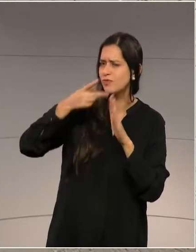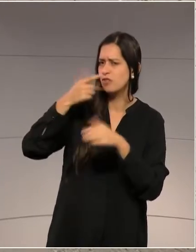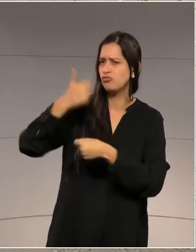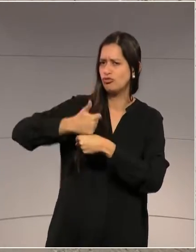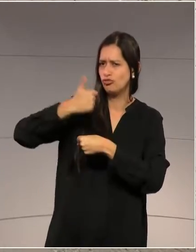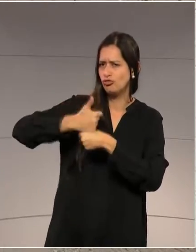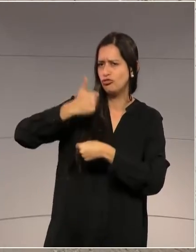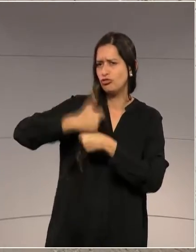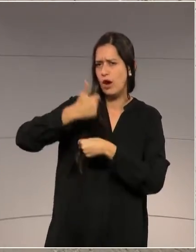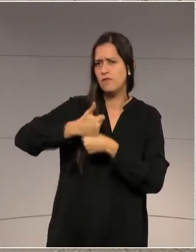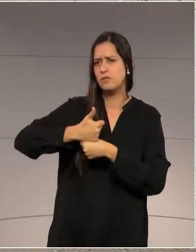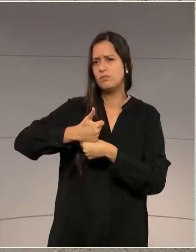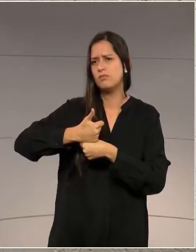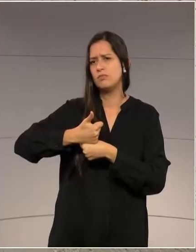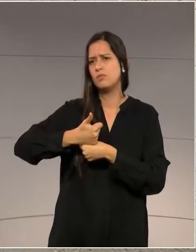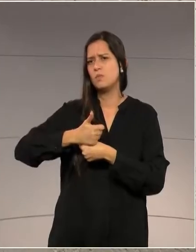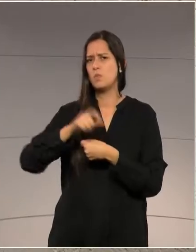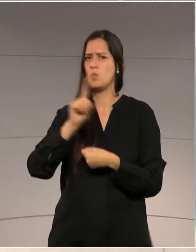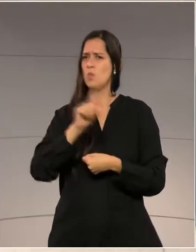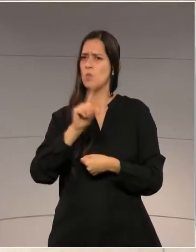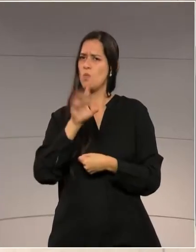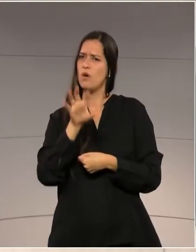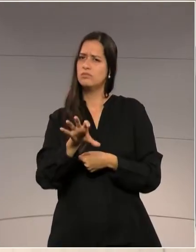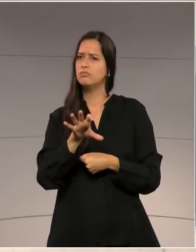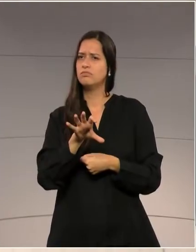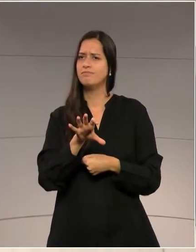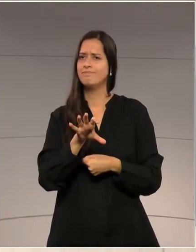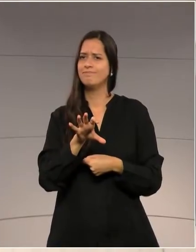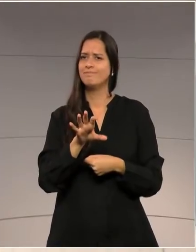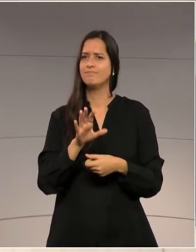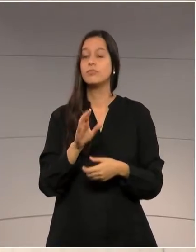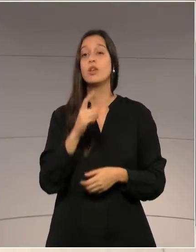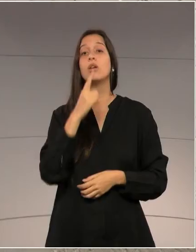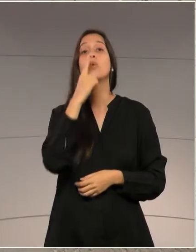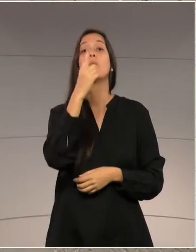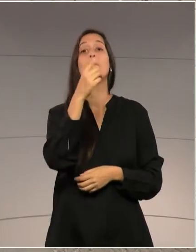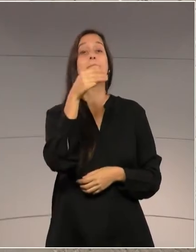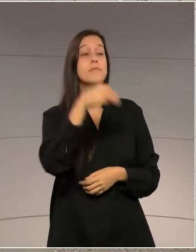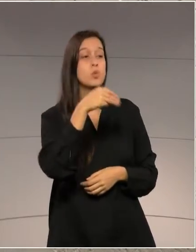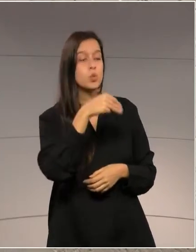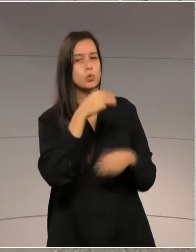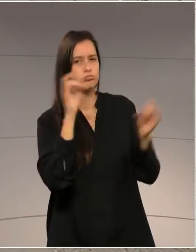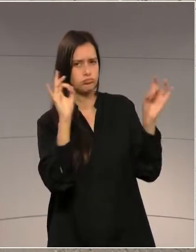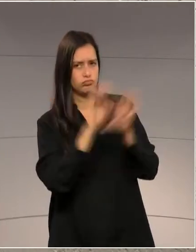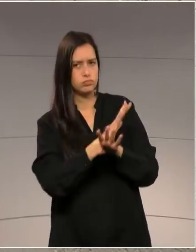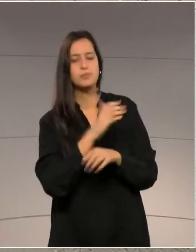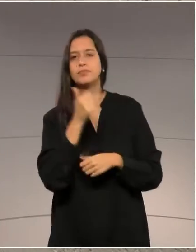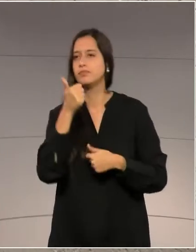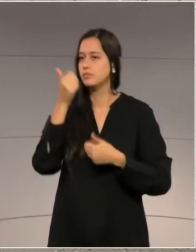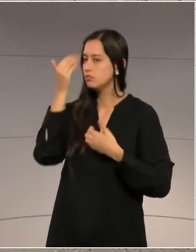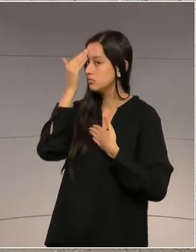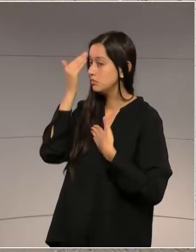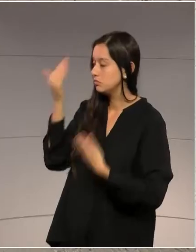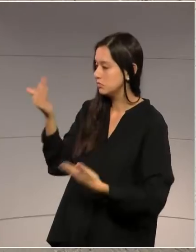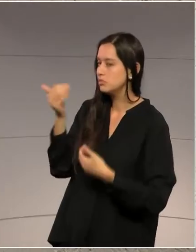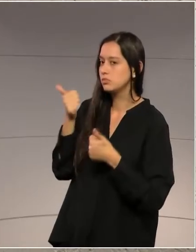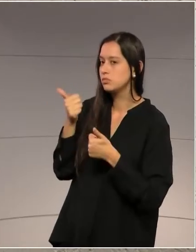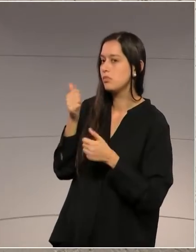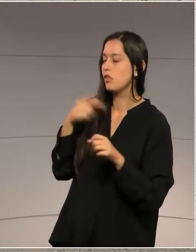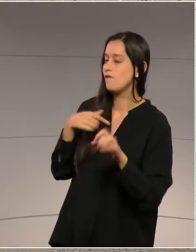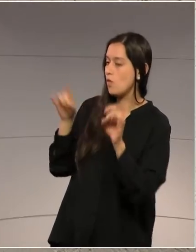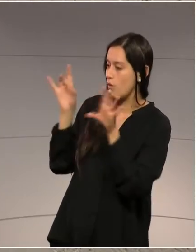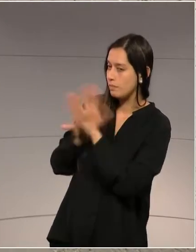Não é assim que a gente... Deputado Vossense, tem um minuto para concluir. Minuto para concluir, presidente, obrigado. Não é assim que a gente se